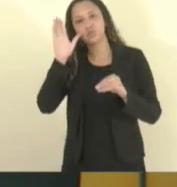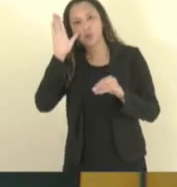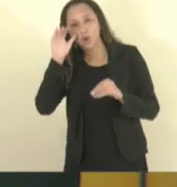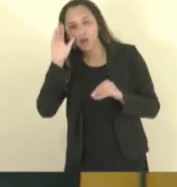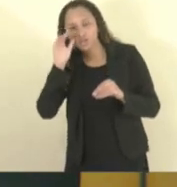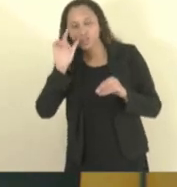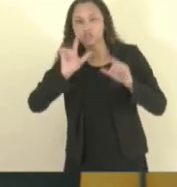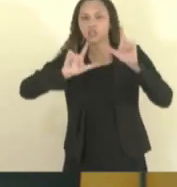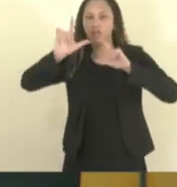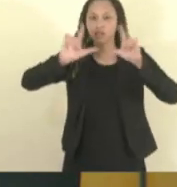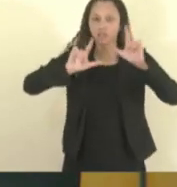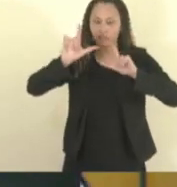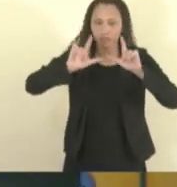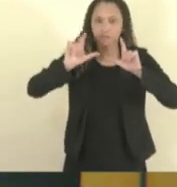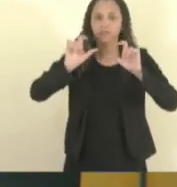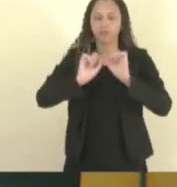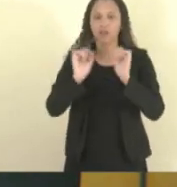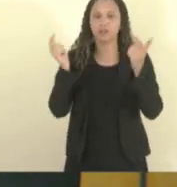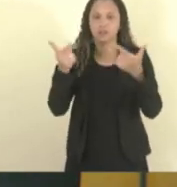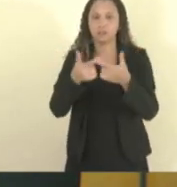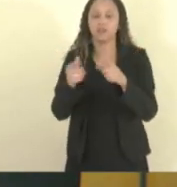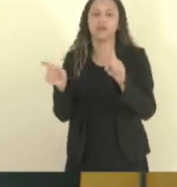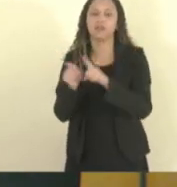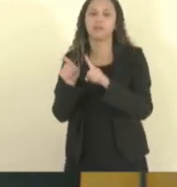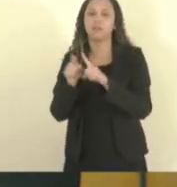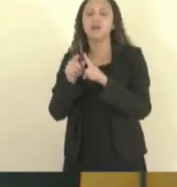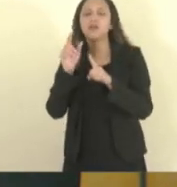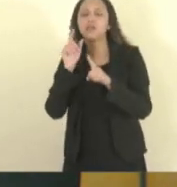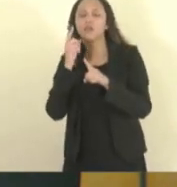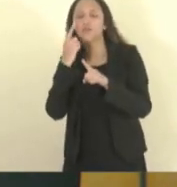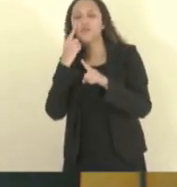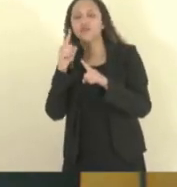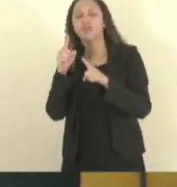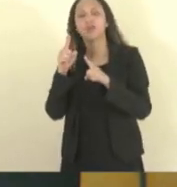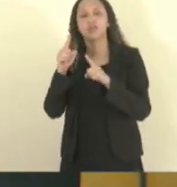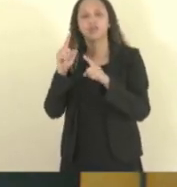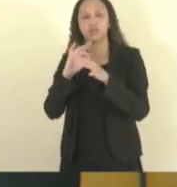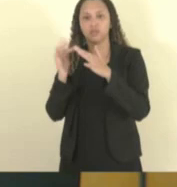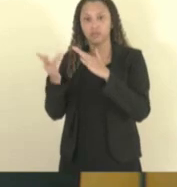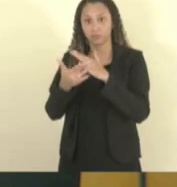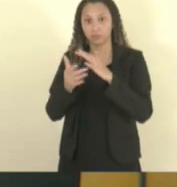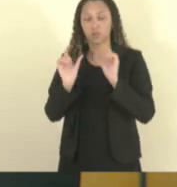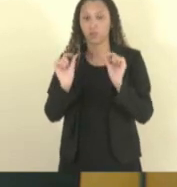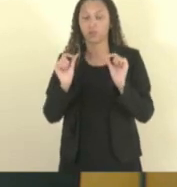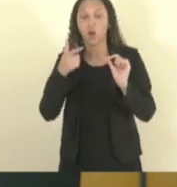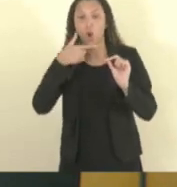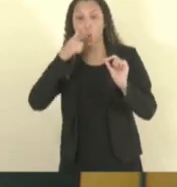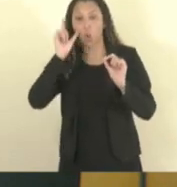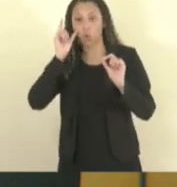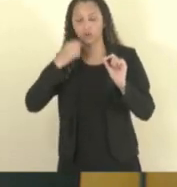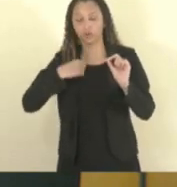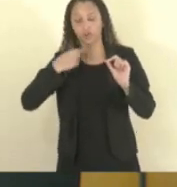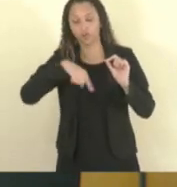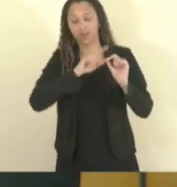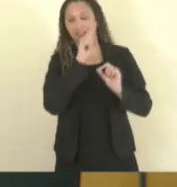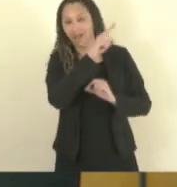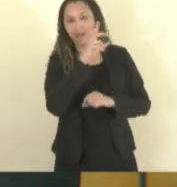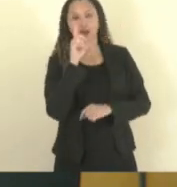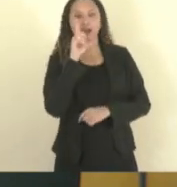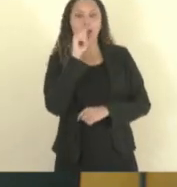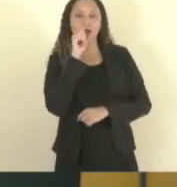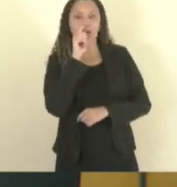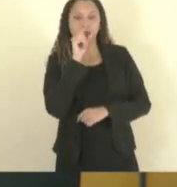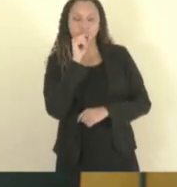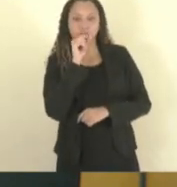Assembleia e também pelas redes sociais, que ontem eu estive no município de Santa Tereza